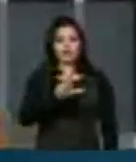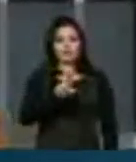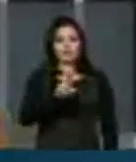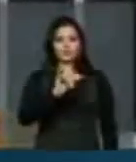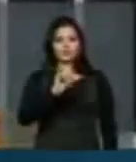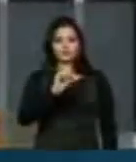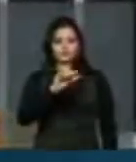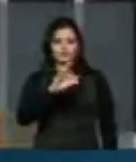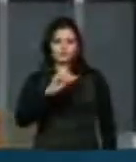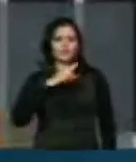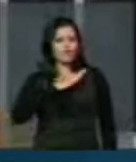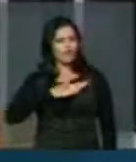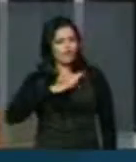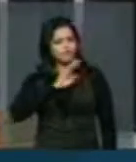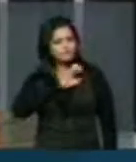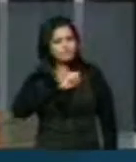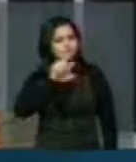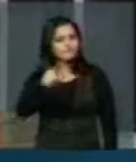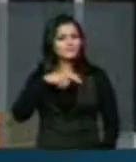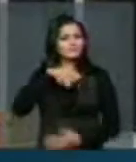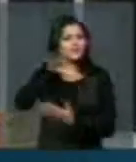referência extremamente forte.